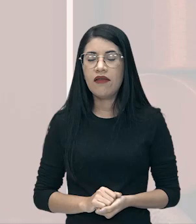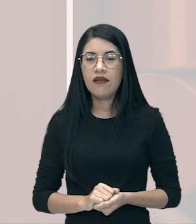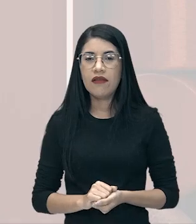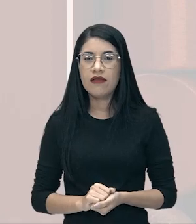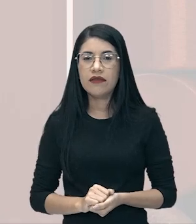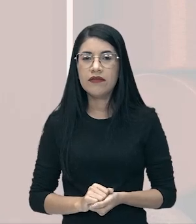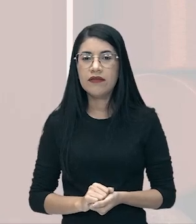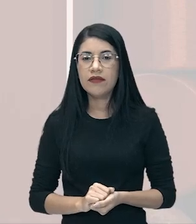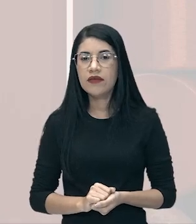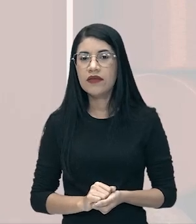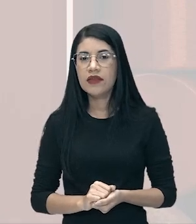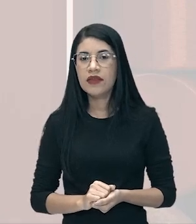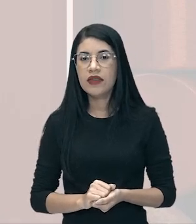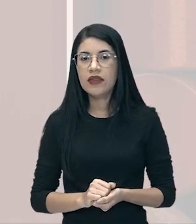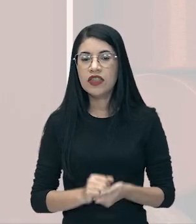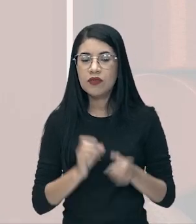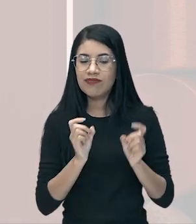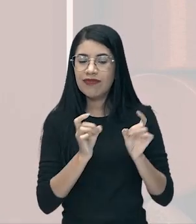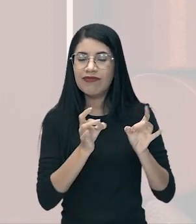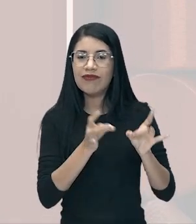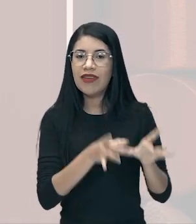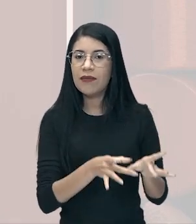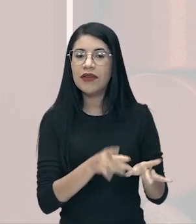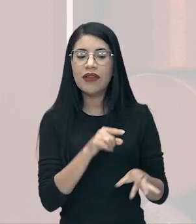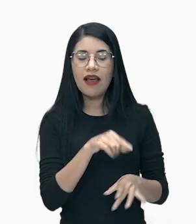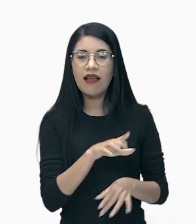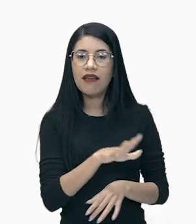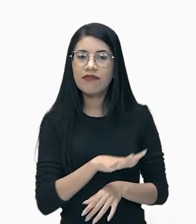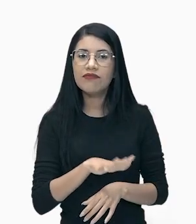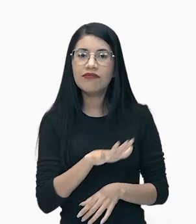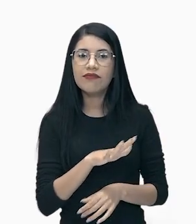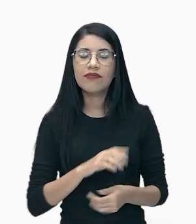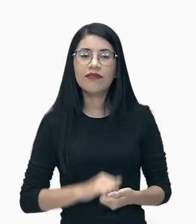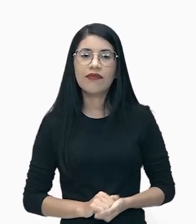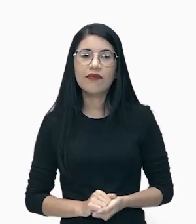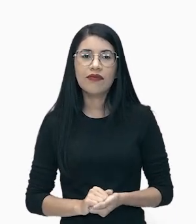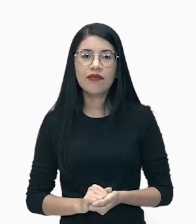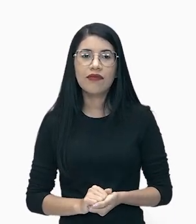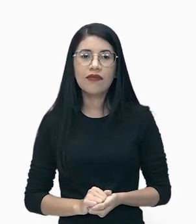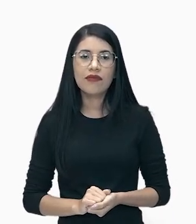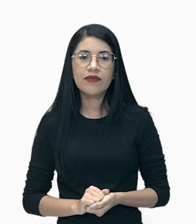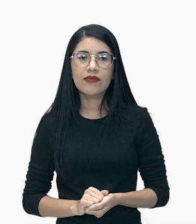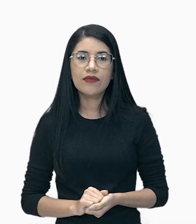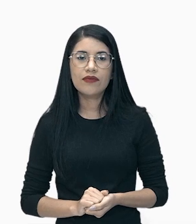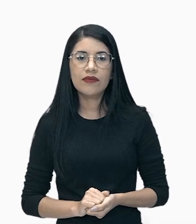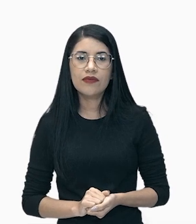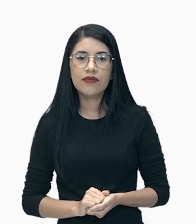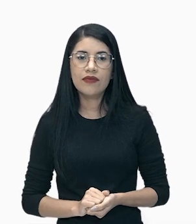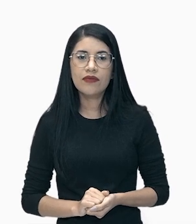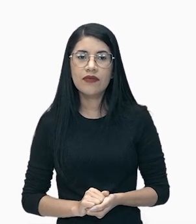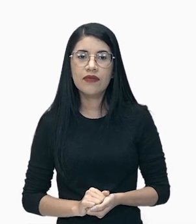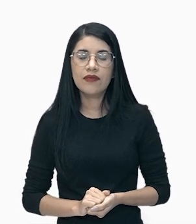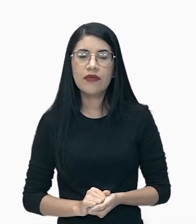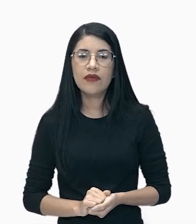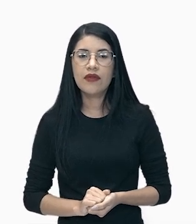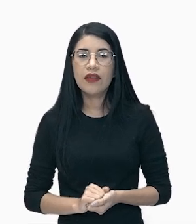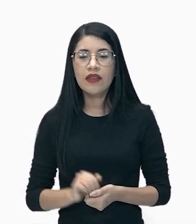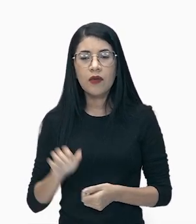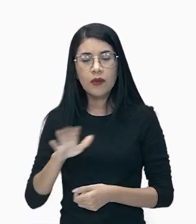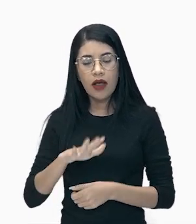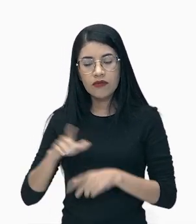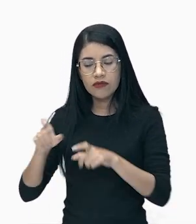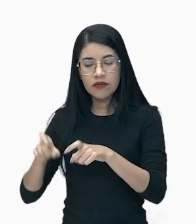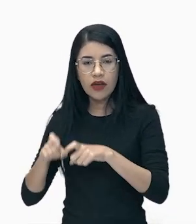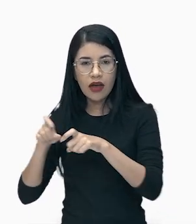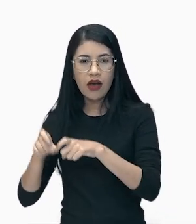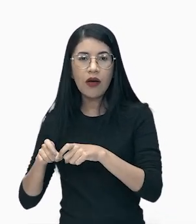completa falência, completo abandono ali naquele momento. Vamos voltar com o texto. Vamos lá, galerinha. No campo, milhares de fazendas